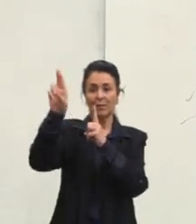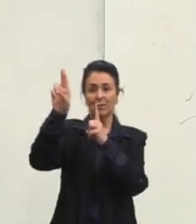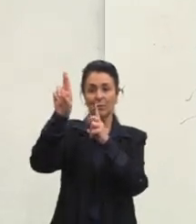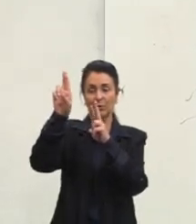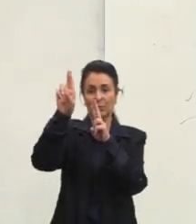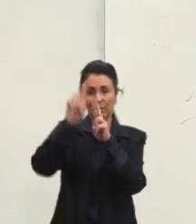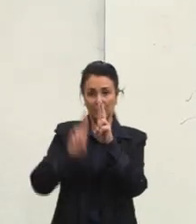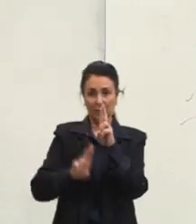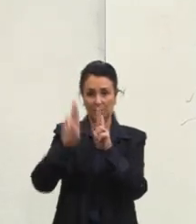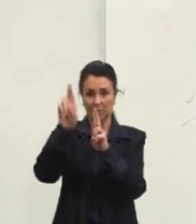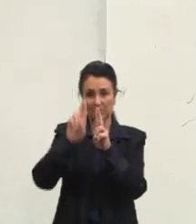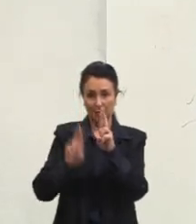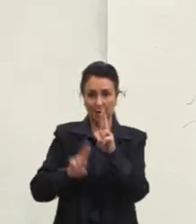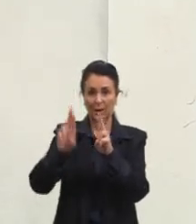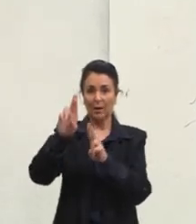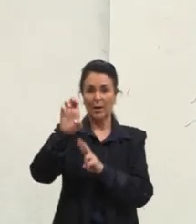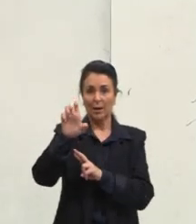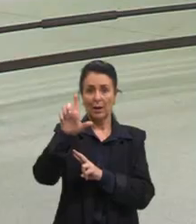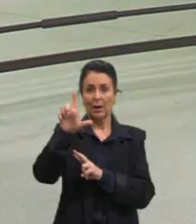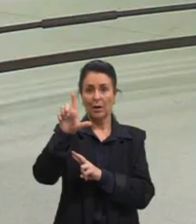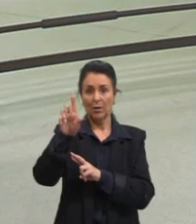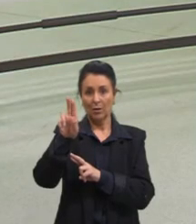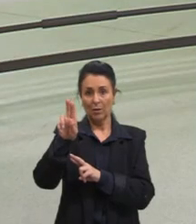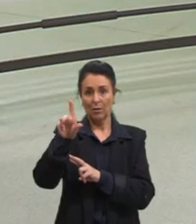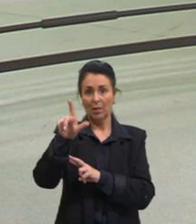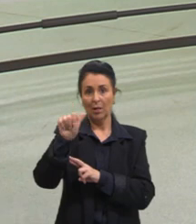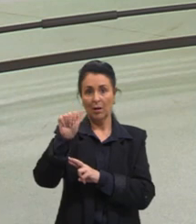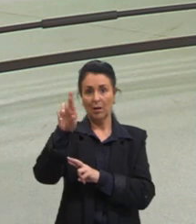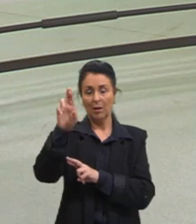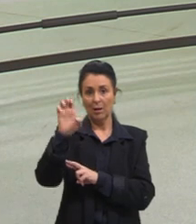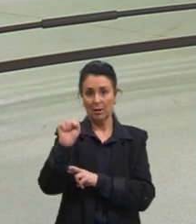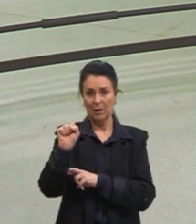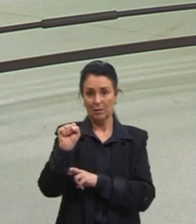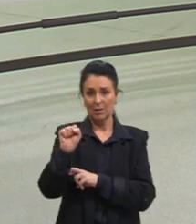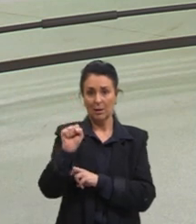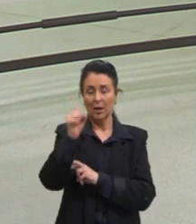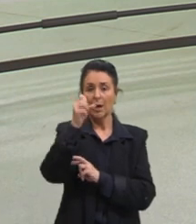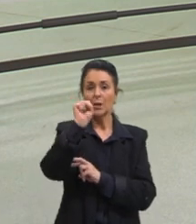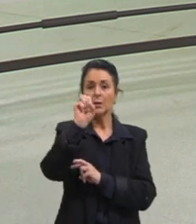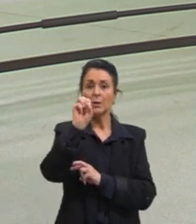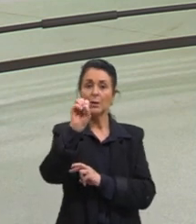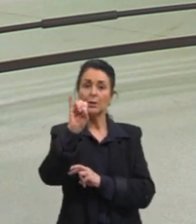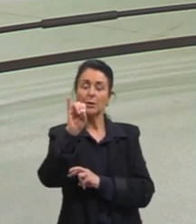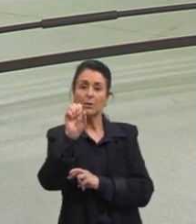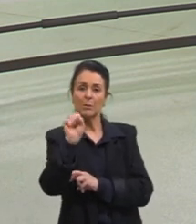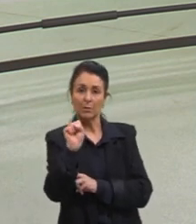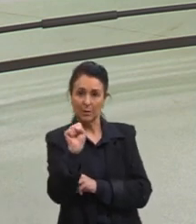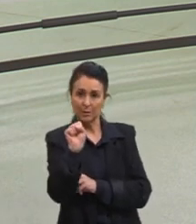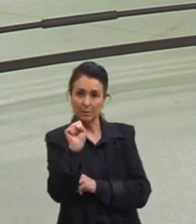verbo ser. Vosotros sois, saca fuera,